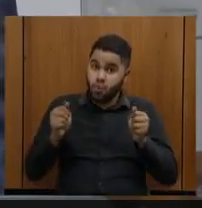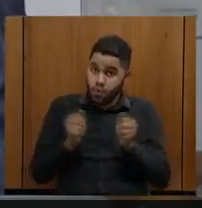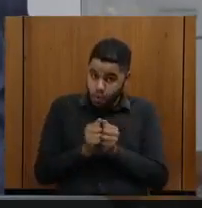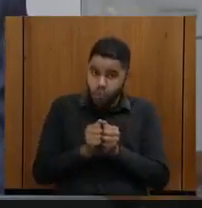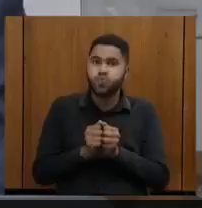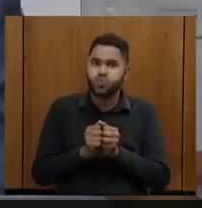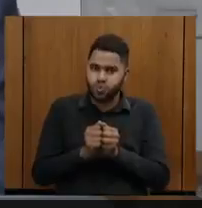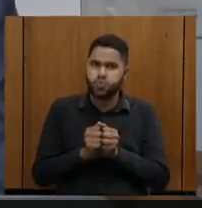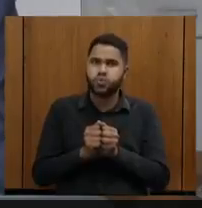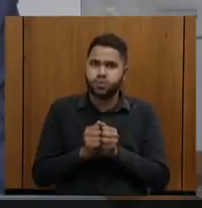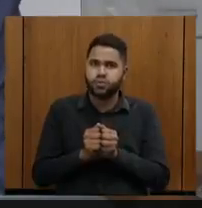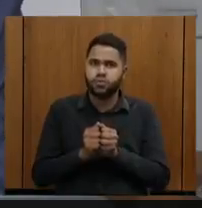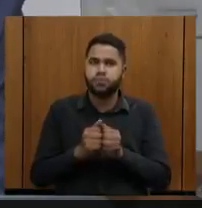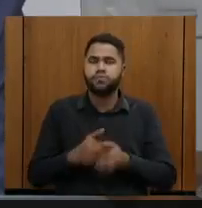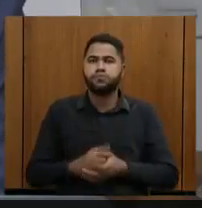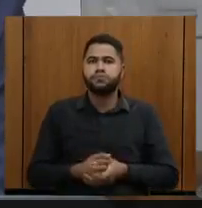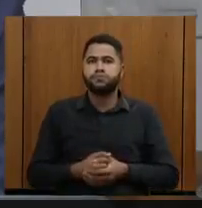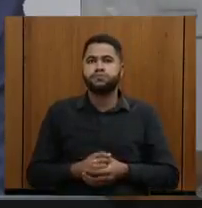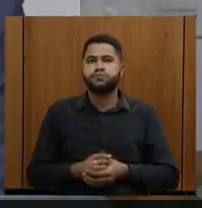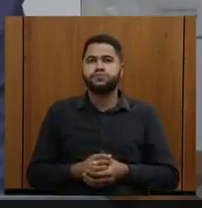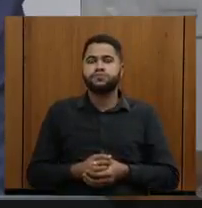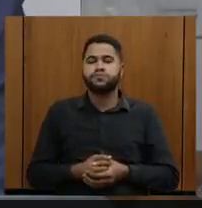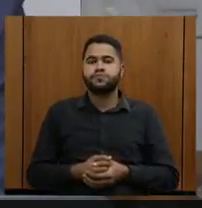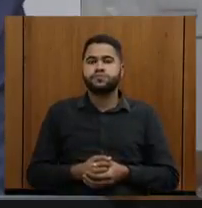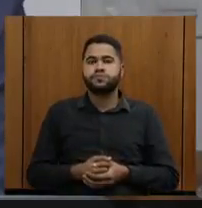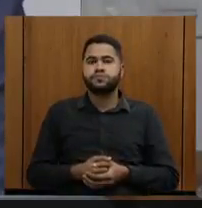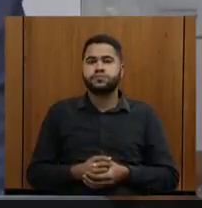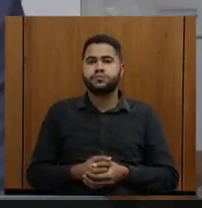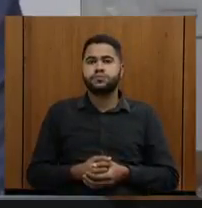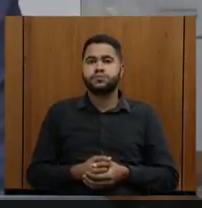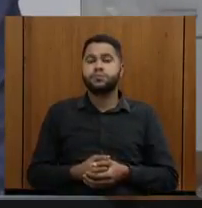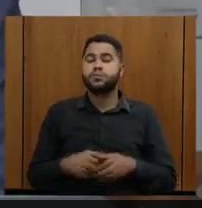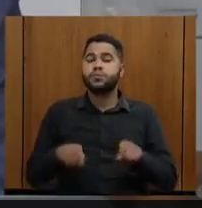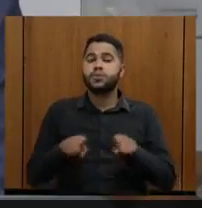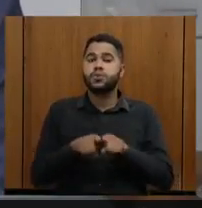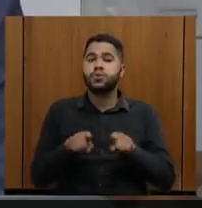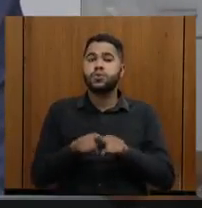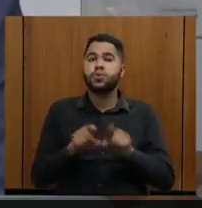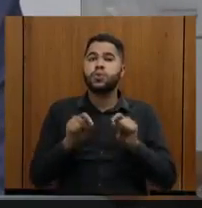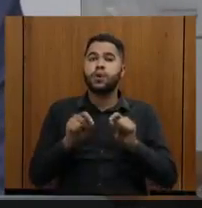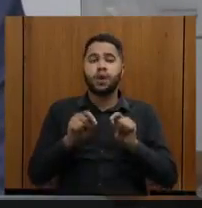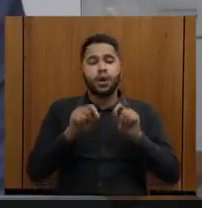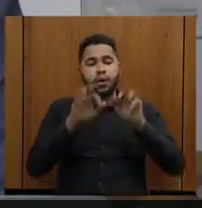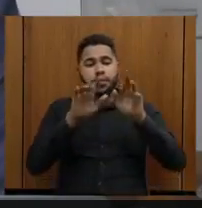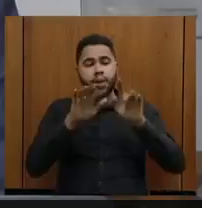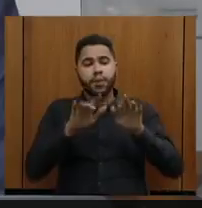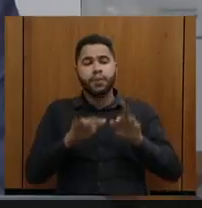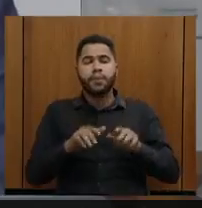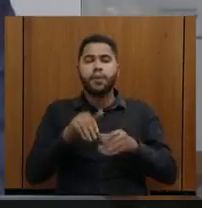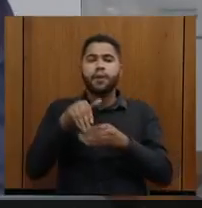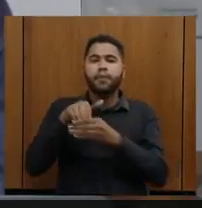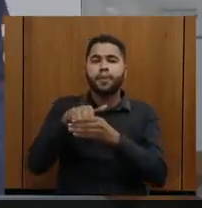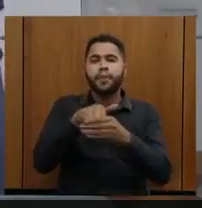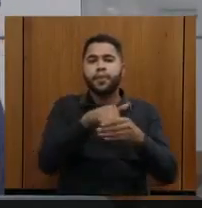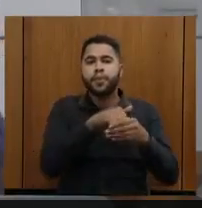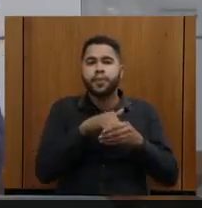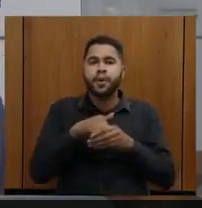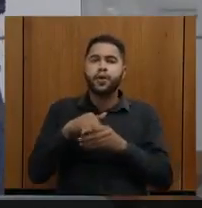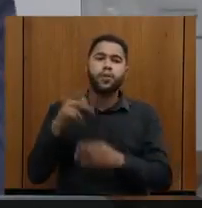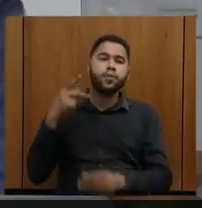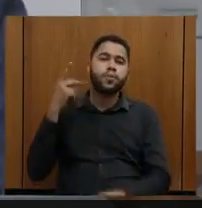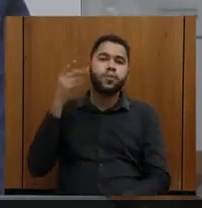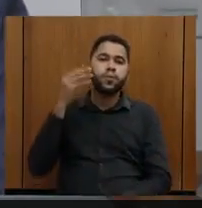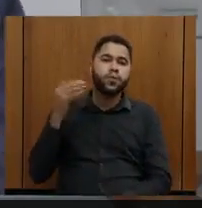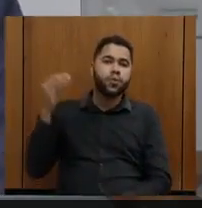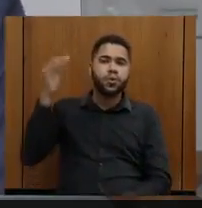da comissão conjunta, que seja também formulado voto de congratulações com o Procurador-Geral